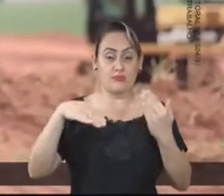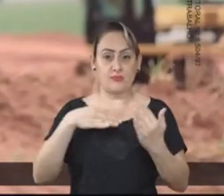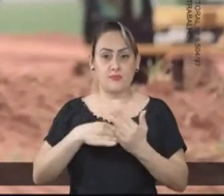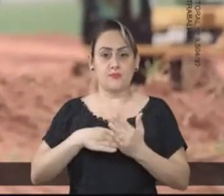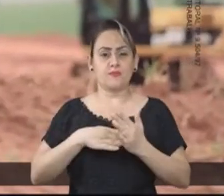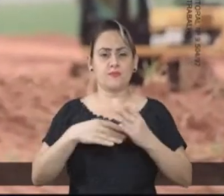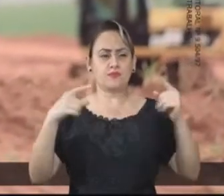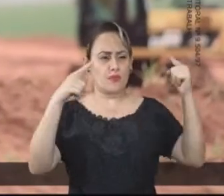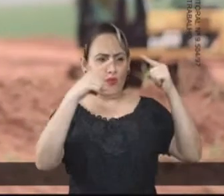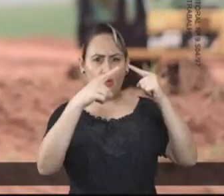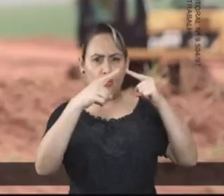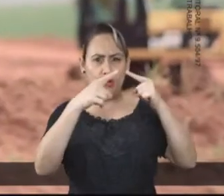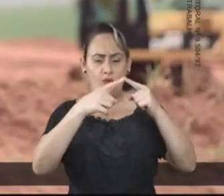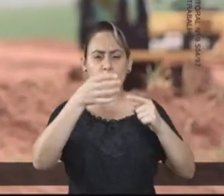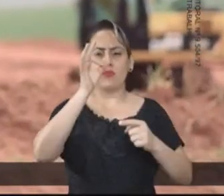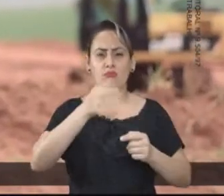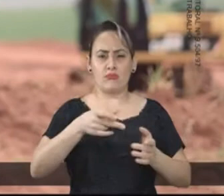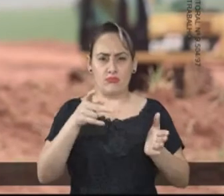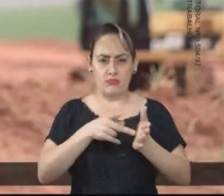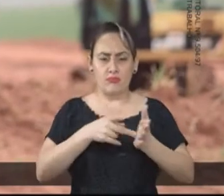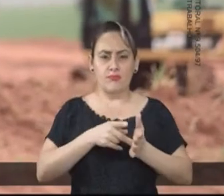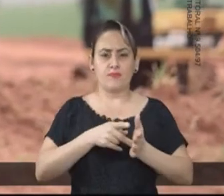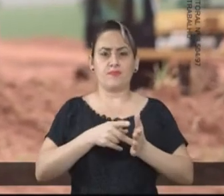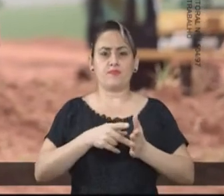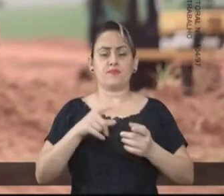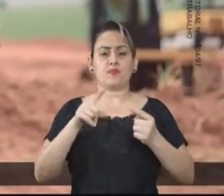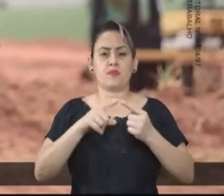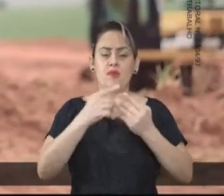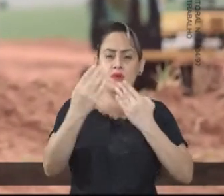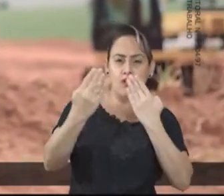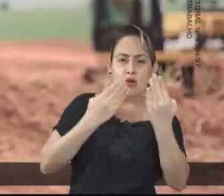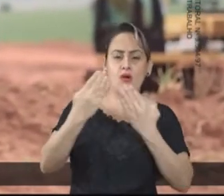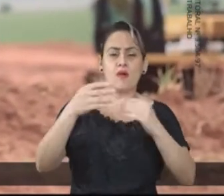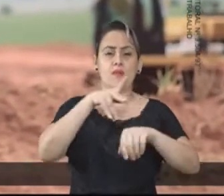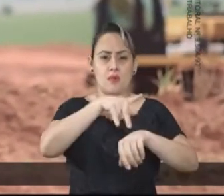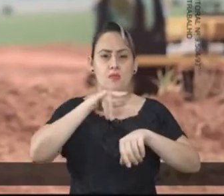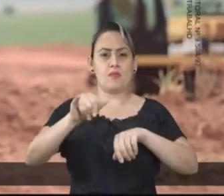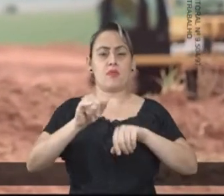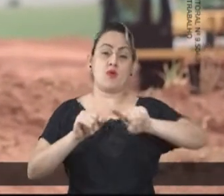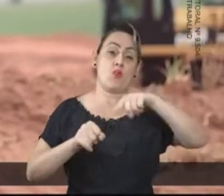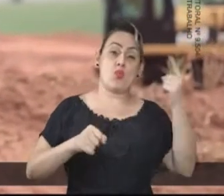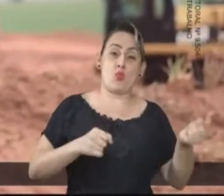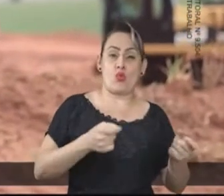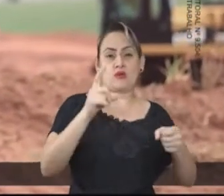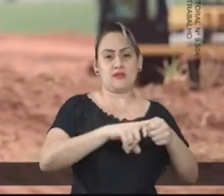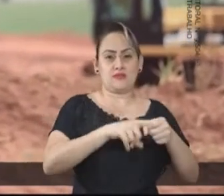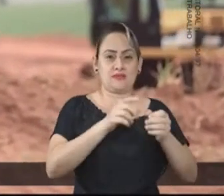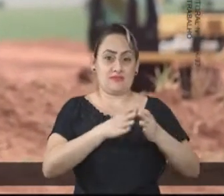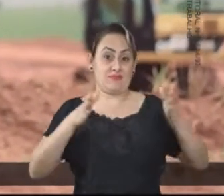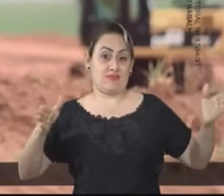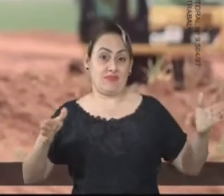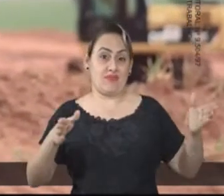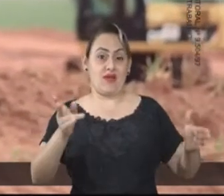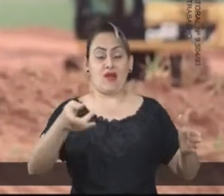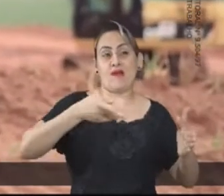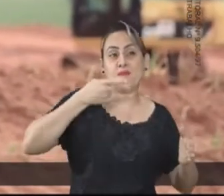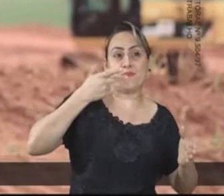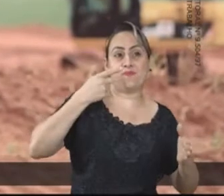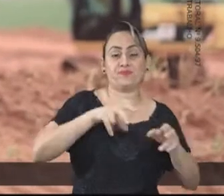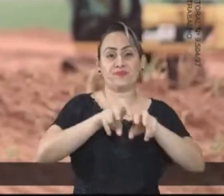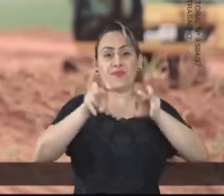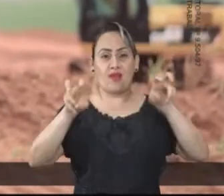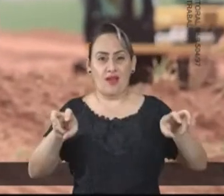Vamos fazer comparativos honestos. Afinal, comparar Paranavaí com cidades maiores e fazer disso palanque